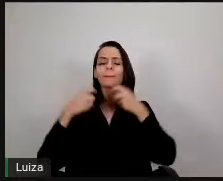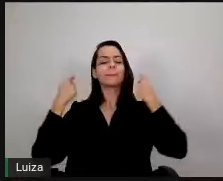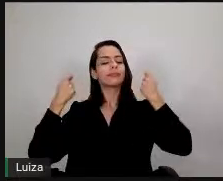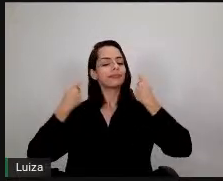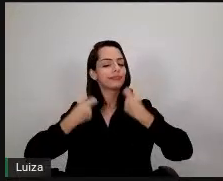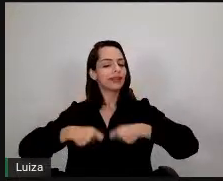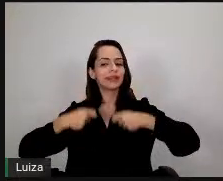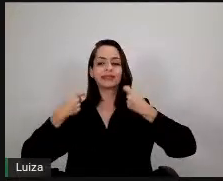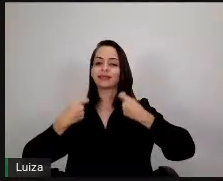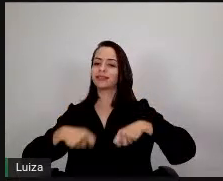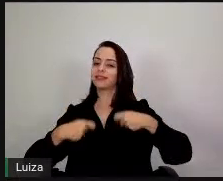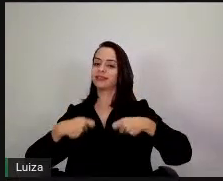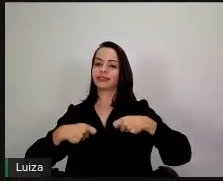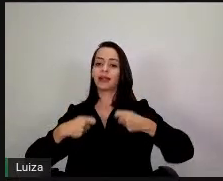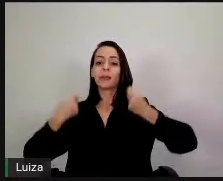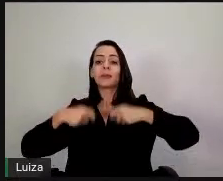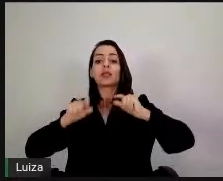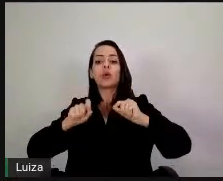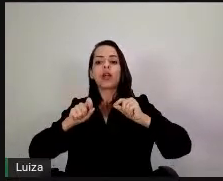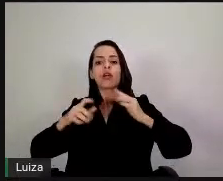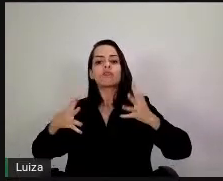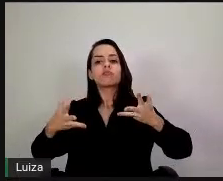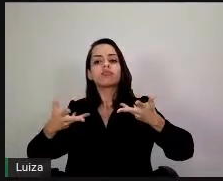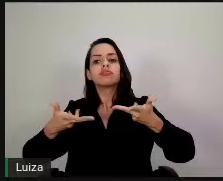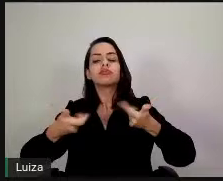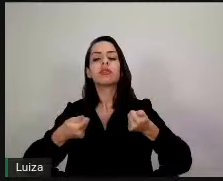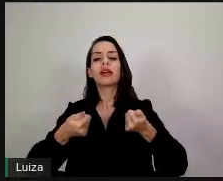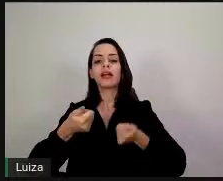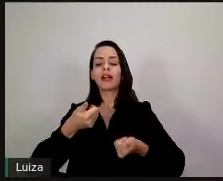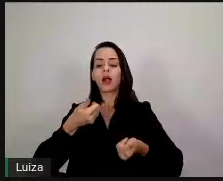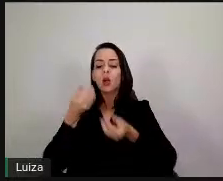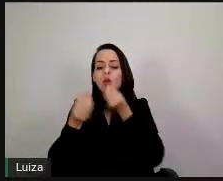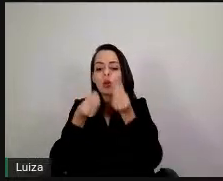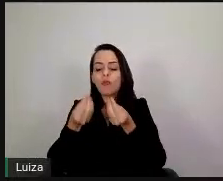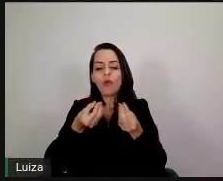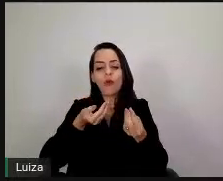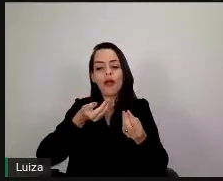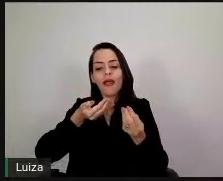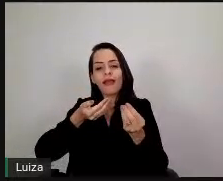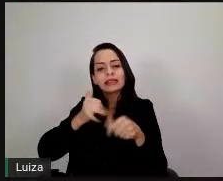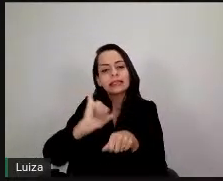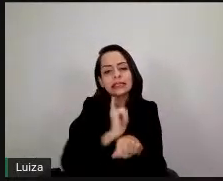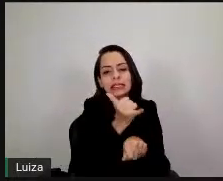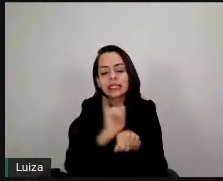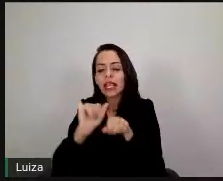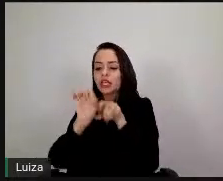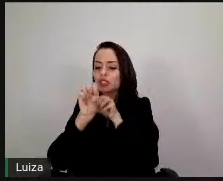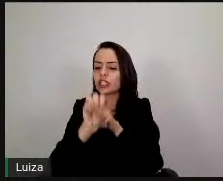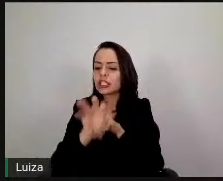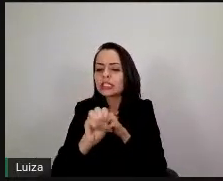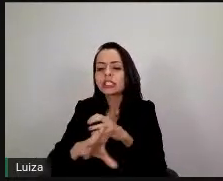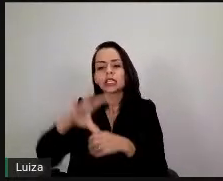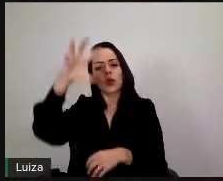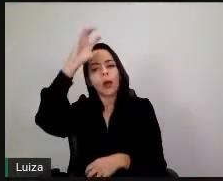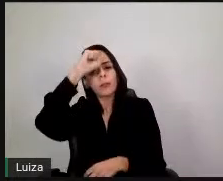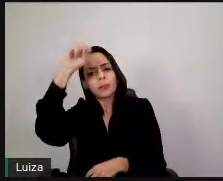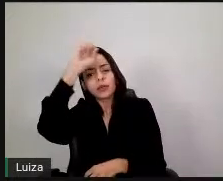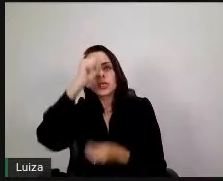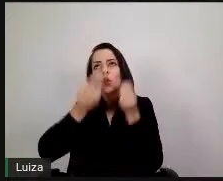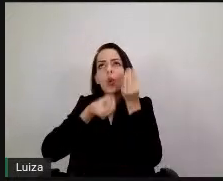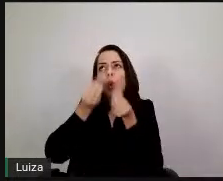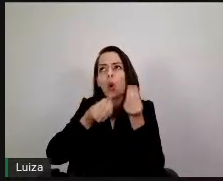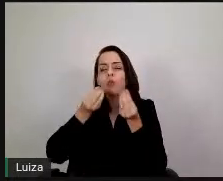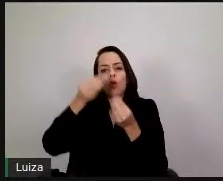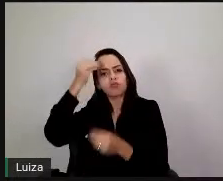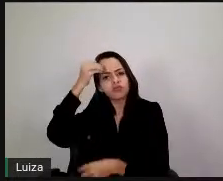Precisamos melhorar as nossas formas de avaliação, as nossas metodologias de ensino, de aprendizagem, de construção do conhecimento.